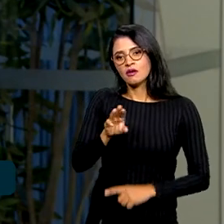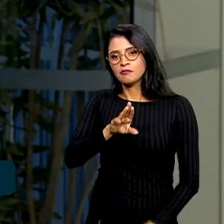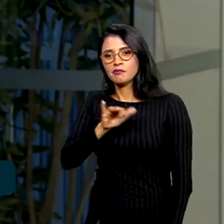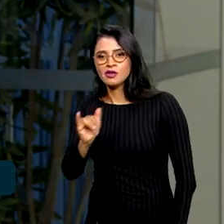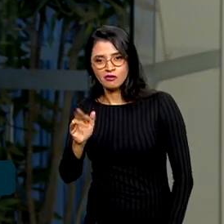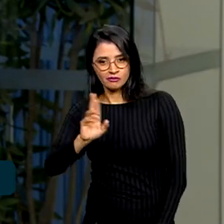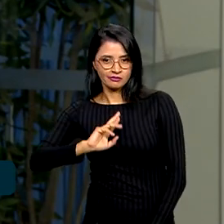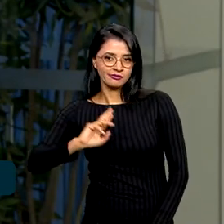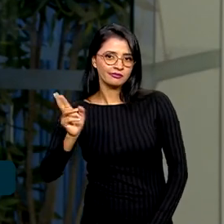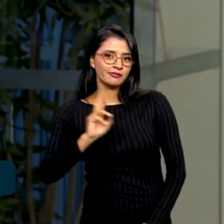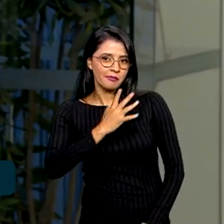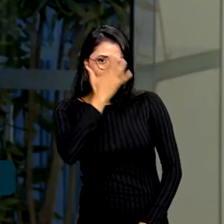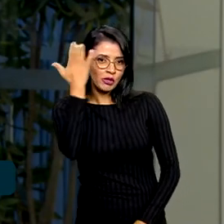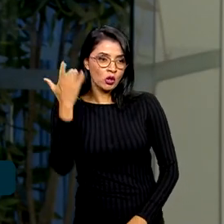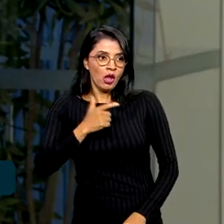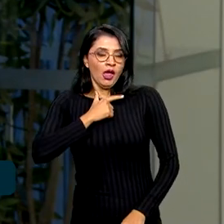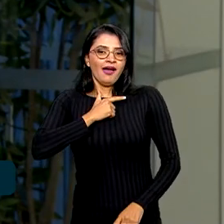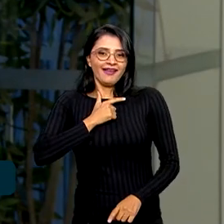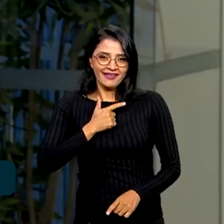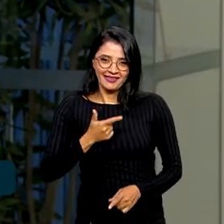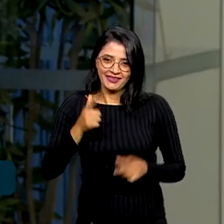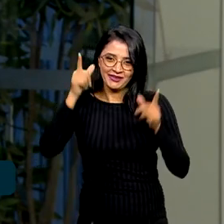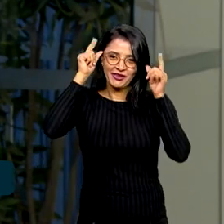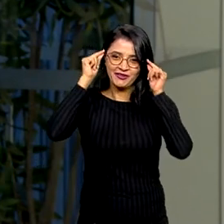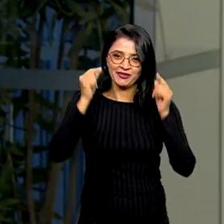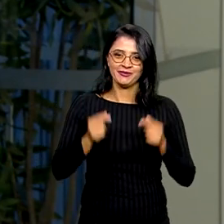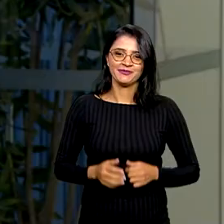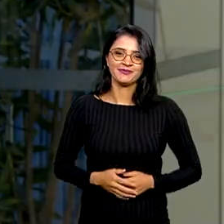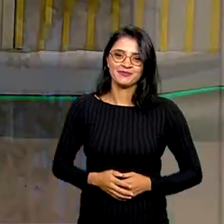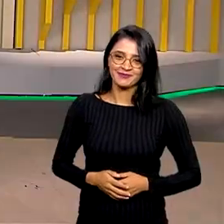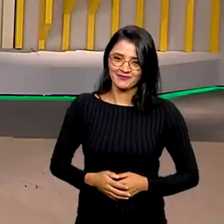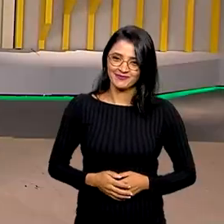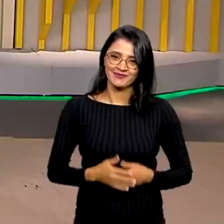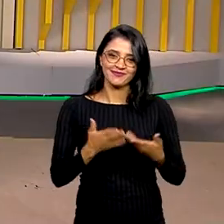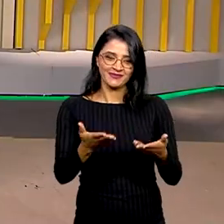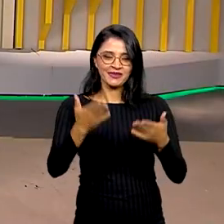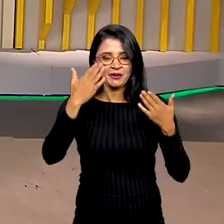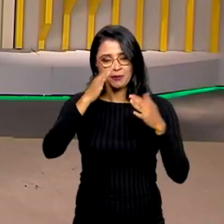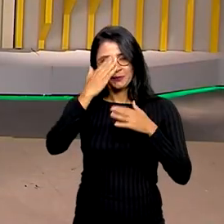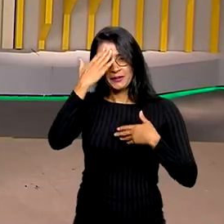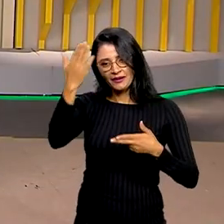tirando muita gente do sufoco. Volto com vocês. Excelente, Vanessa. Ótima notícia. aí E aí Obrigado.